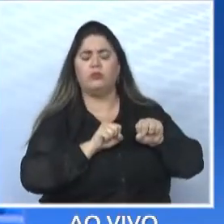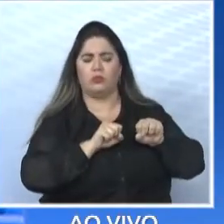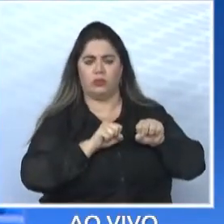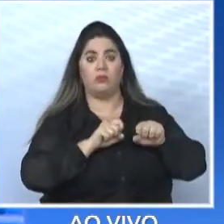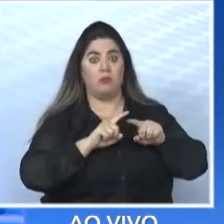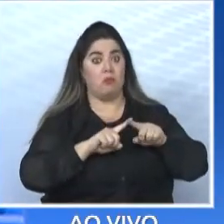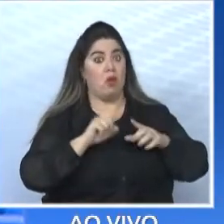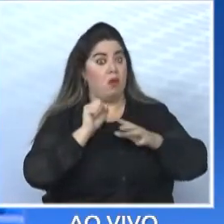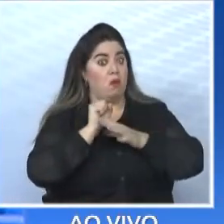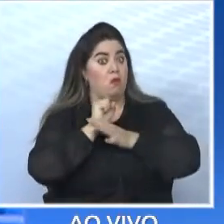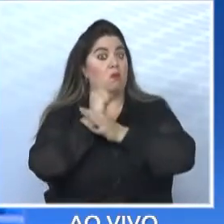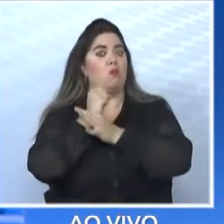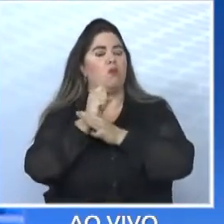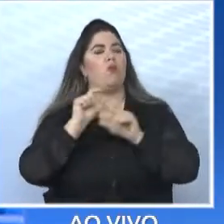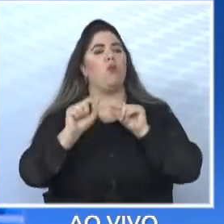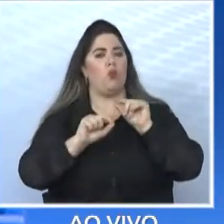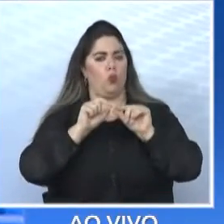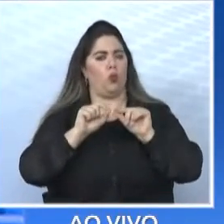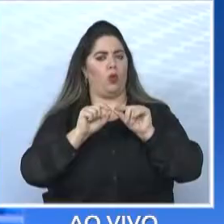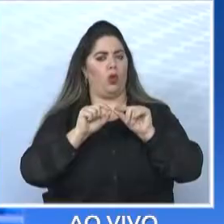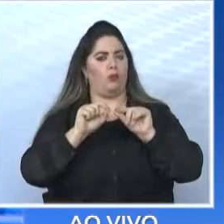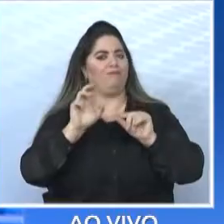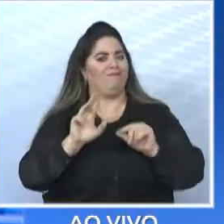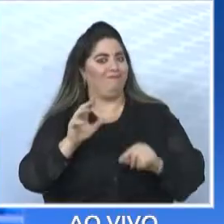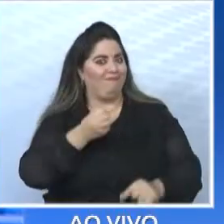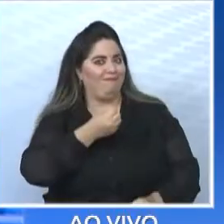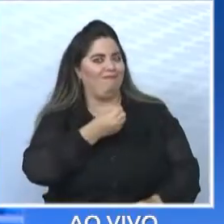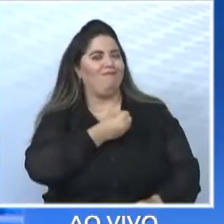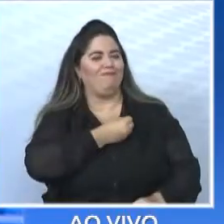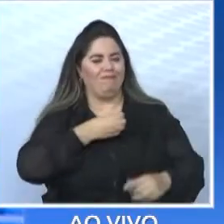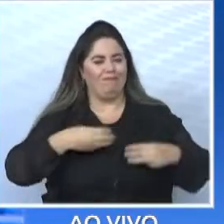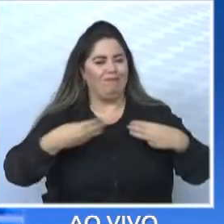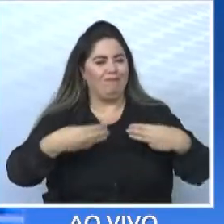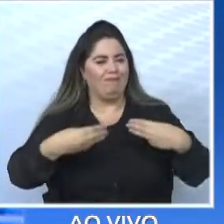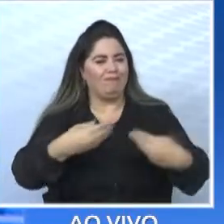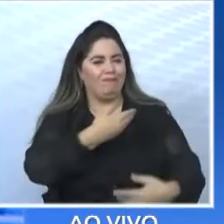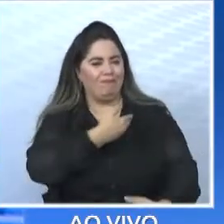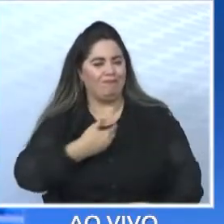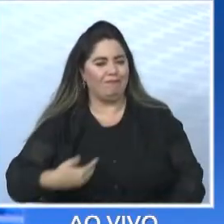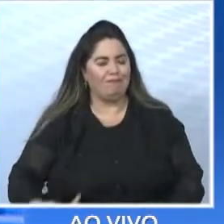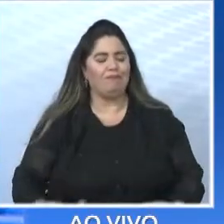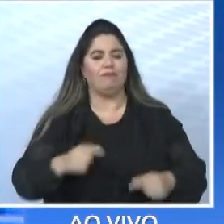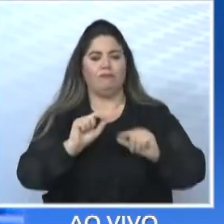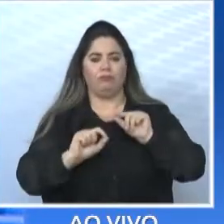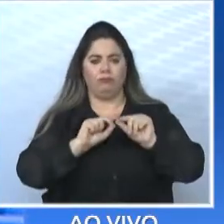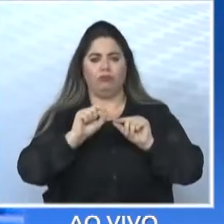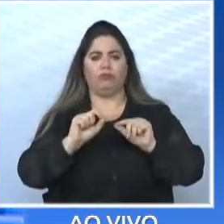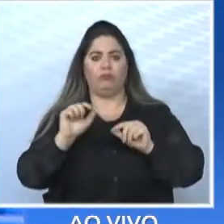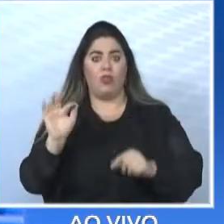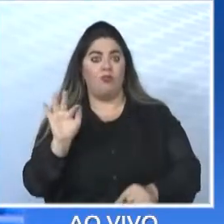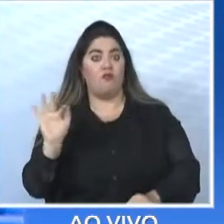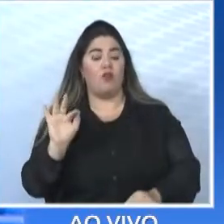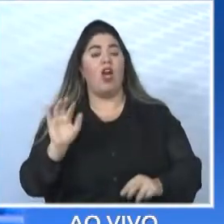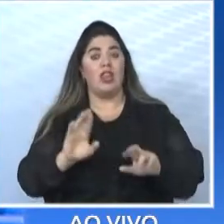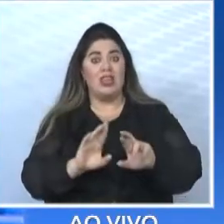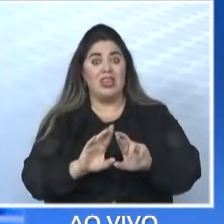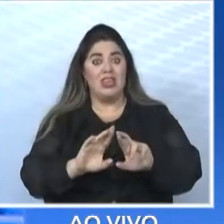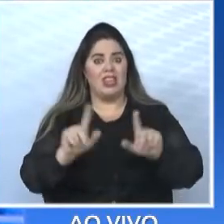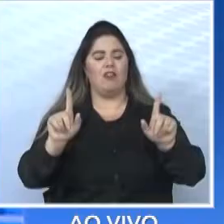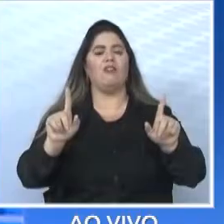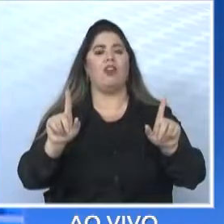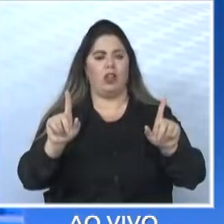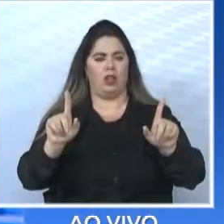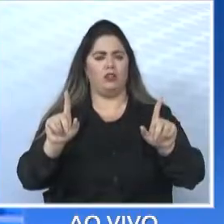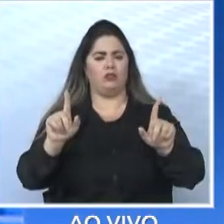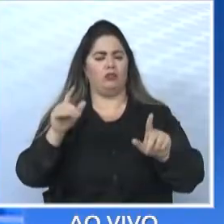E aí, por números, com o Ministério Público, com o Governo Estadual, dizendo o seguinte, Franca é diferente. Eu acho até que a segunda